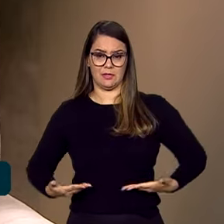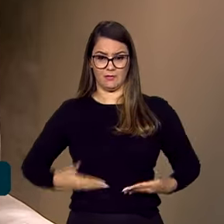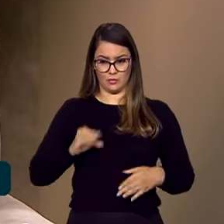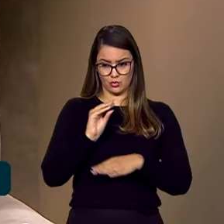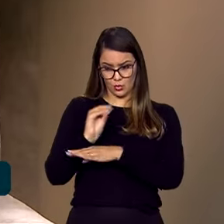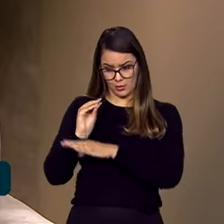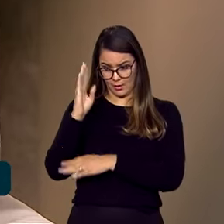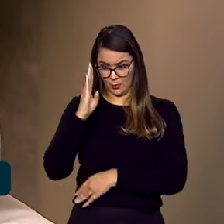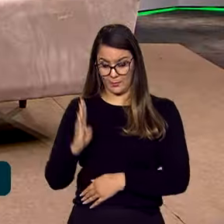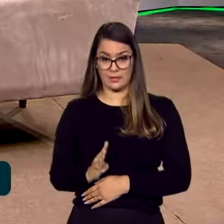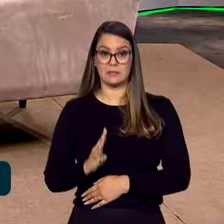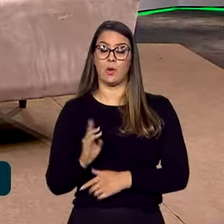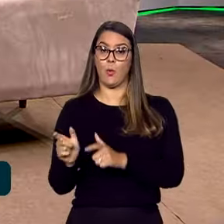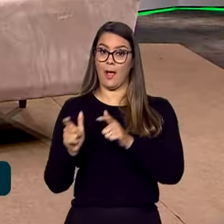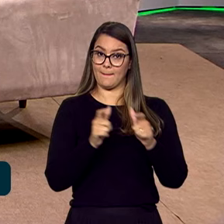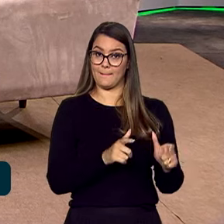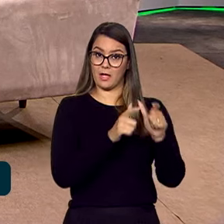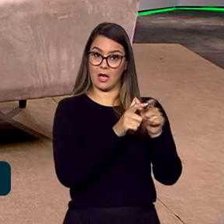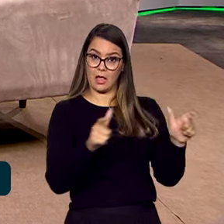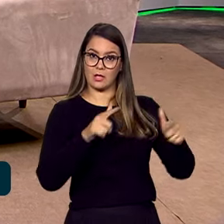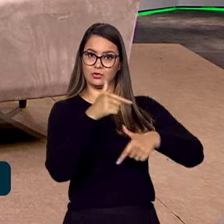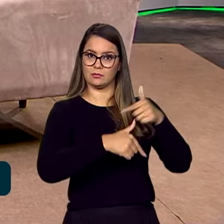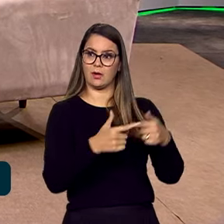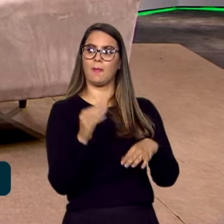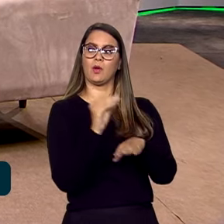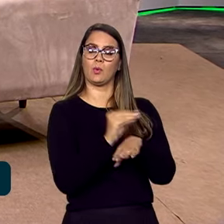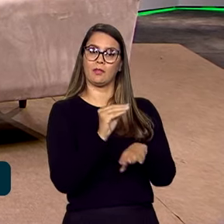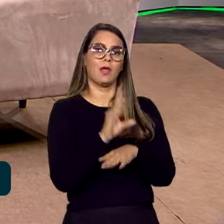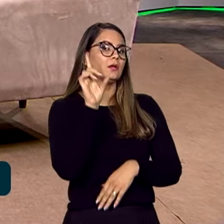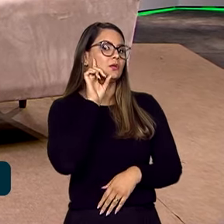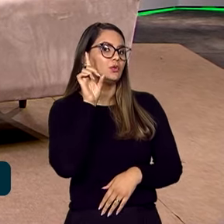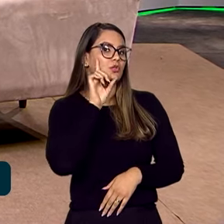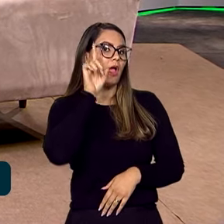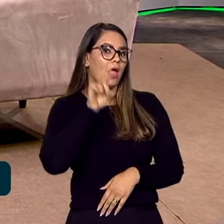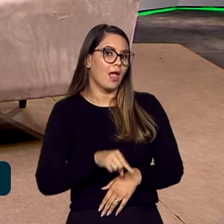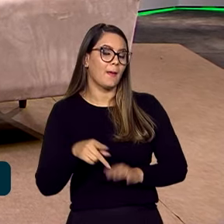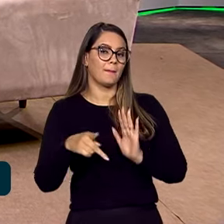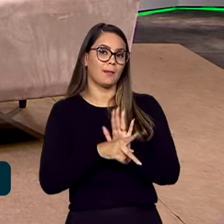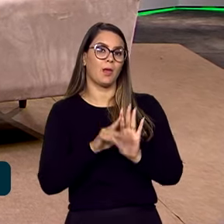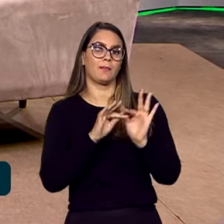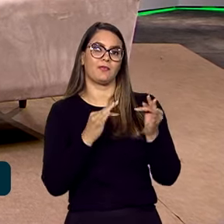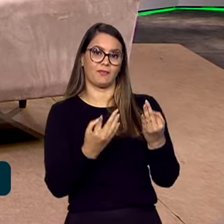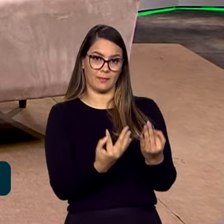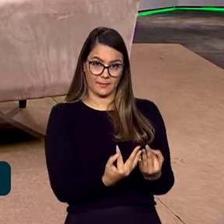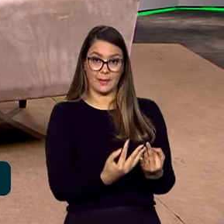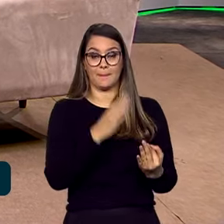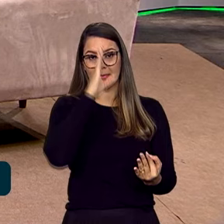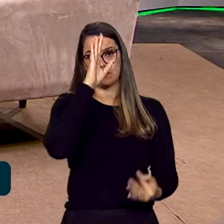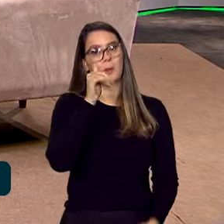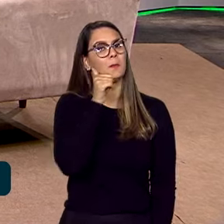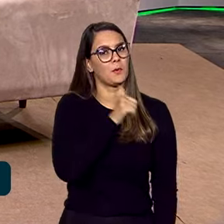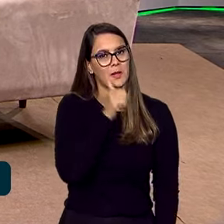Brasil, uma parte muito grande desse trabalho de cuidado cotidiano é exercido pelas famílias e dentro das famílias pelas mulheres.